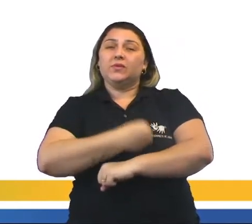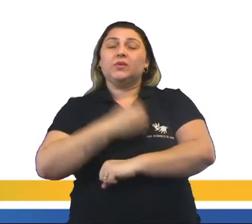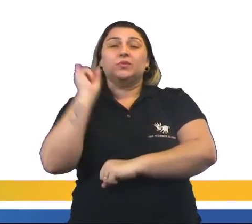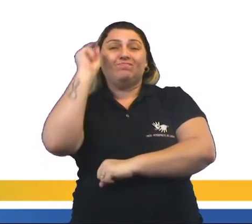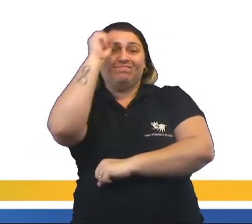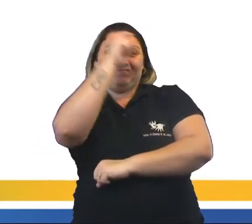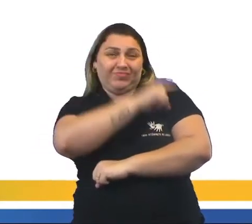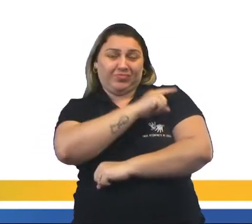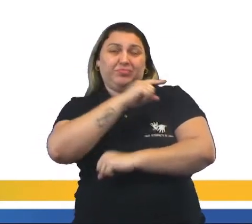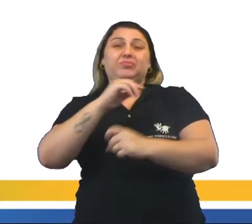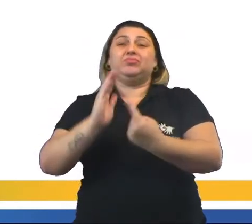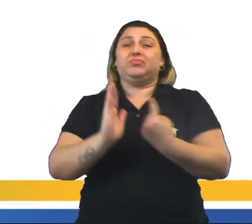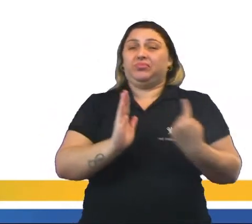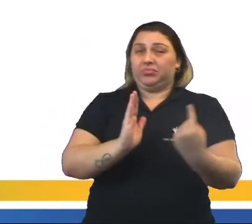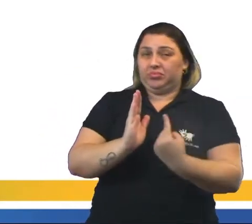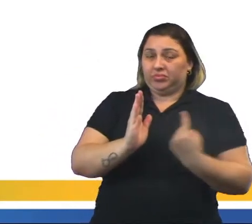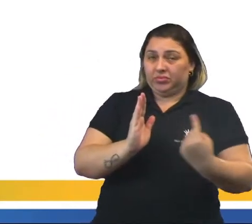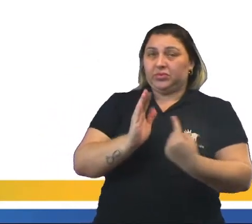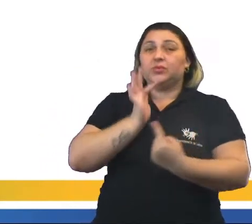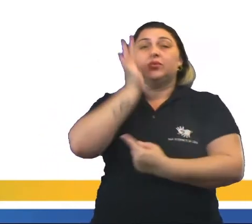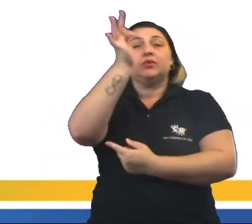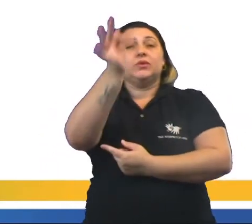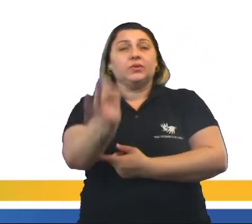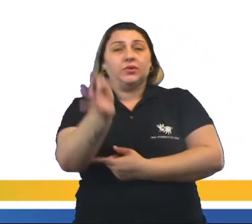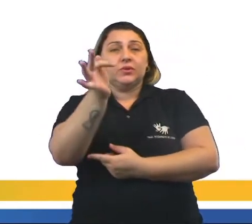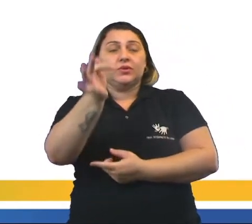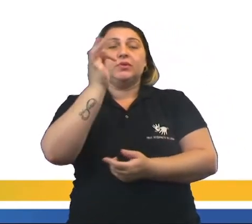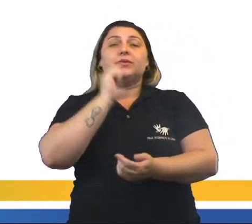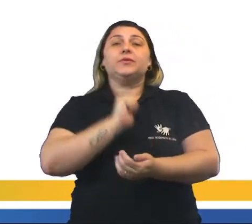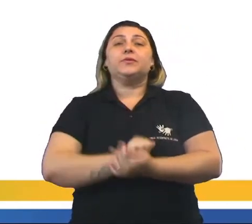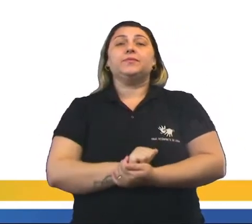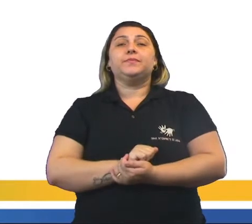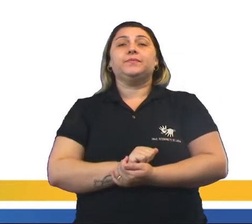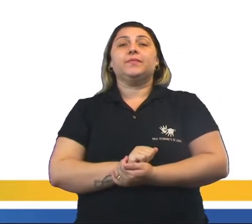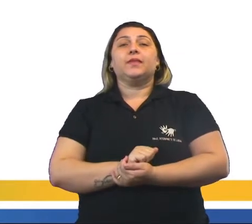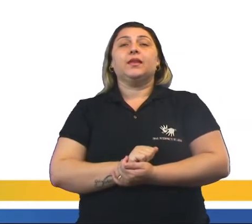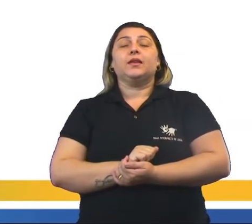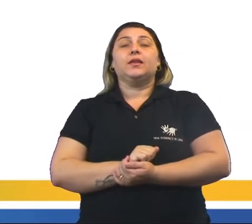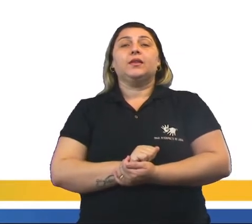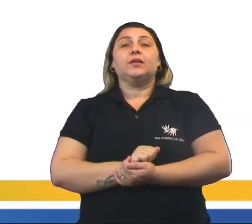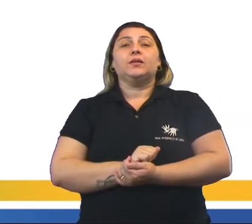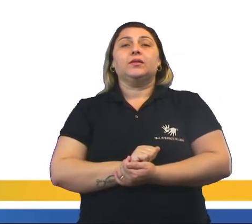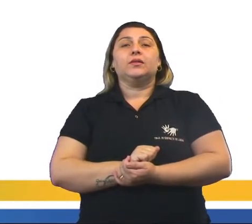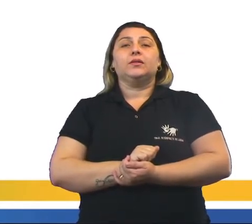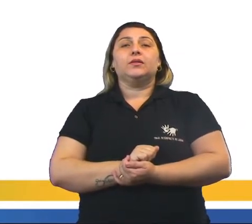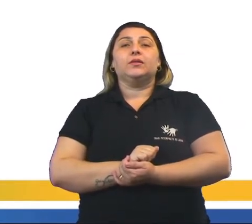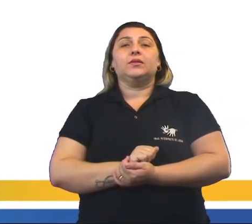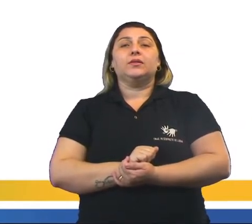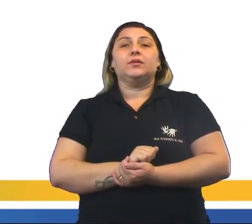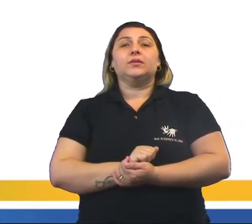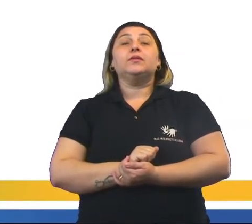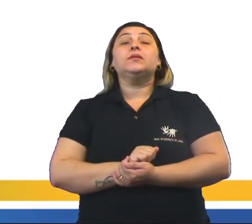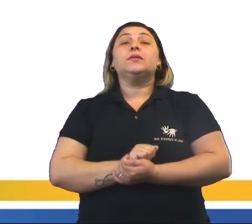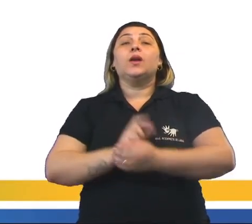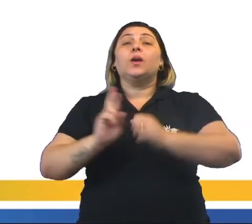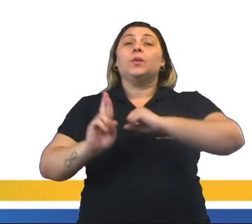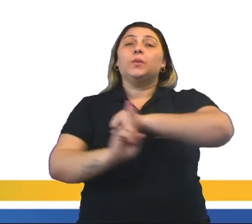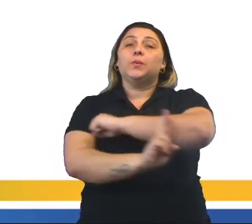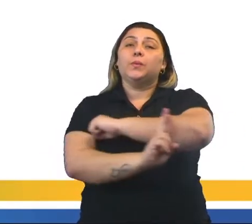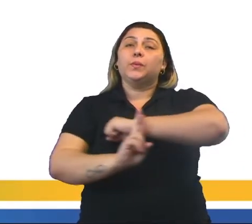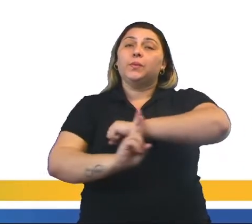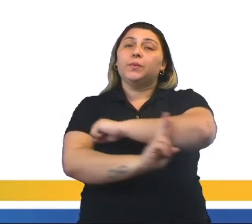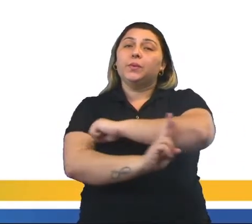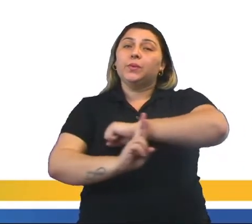de isolamento total, que futuramente ele foi resolvido com a questão das rodovias. Então,